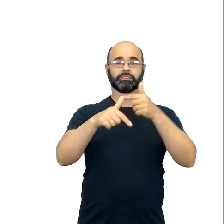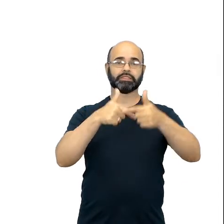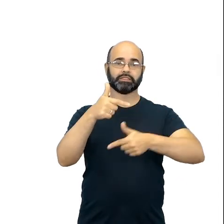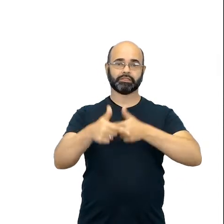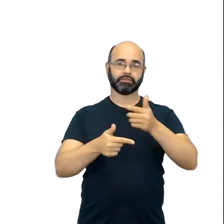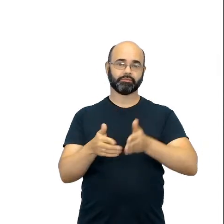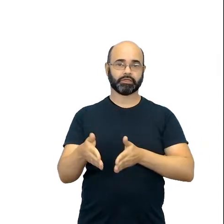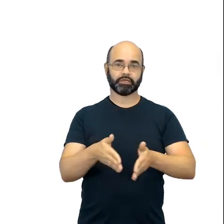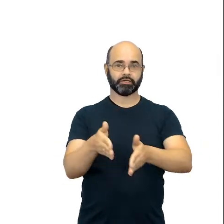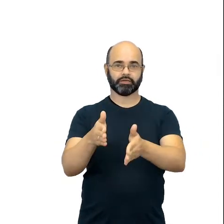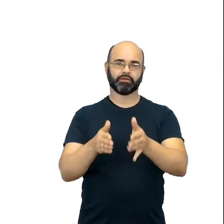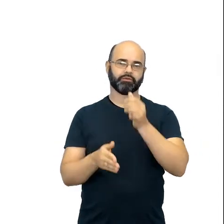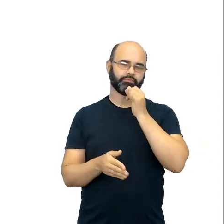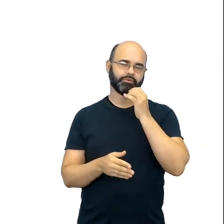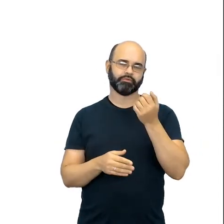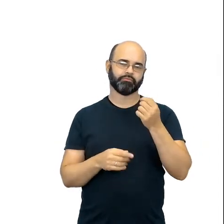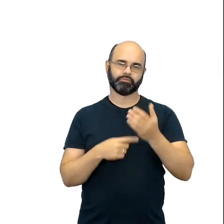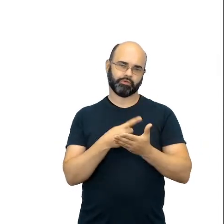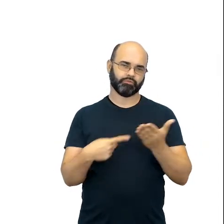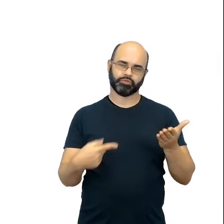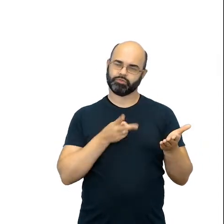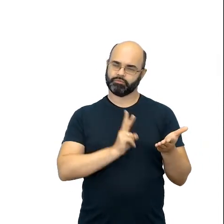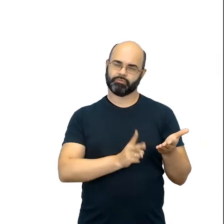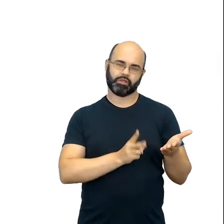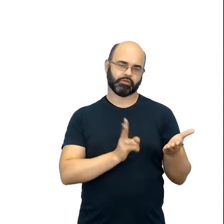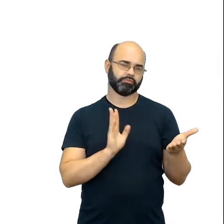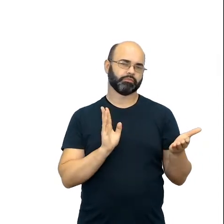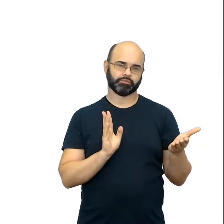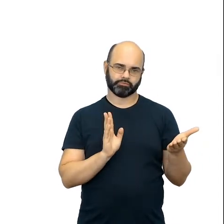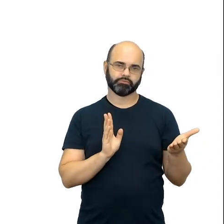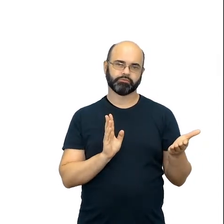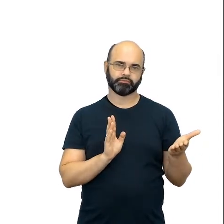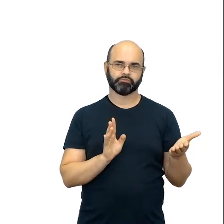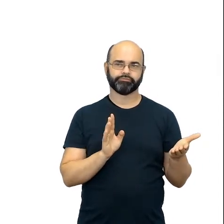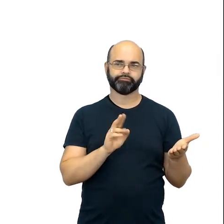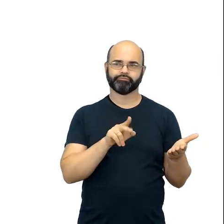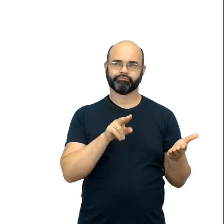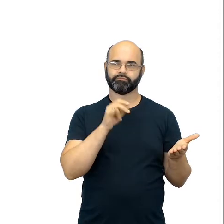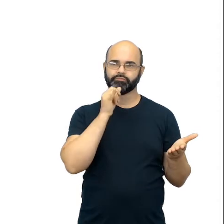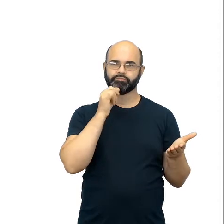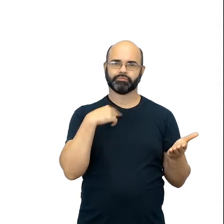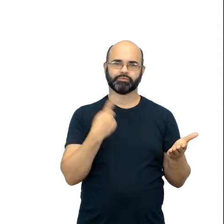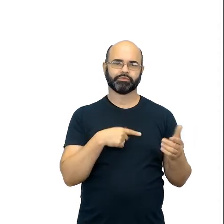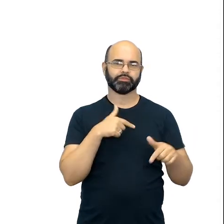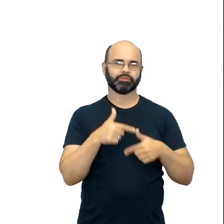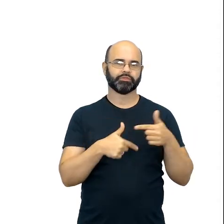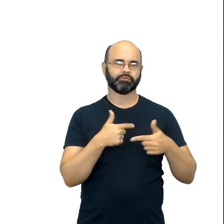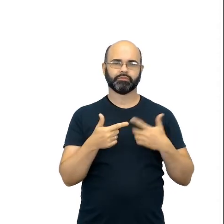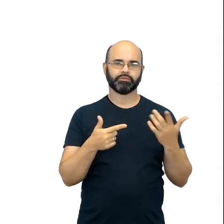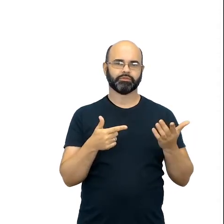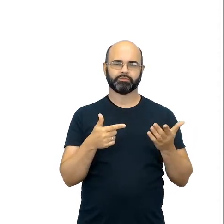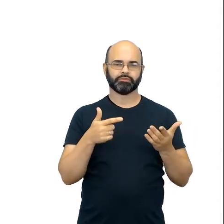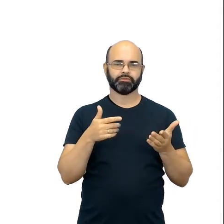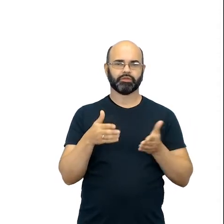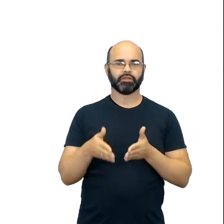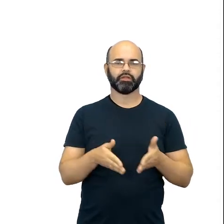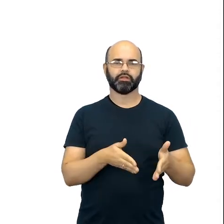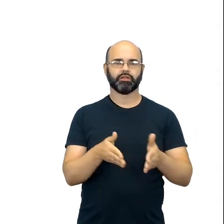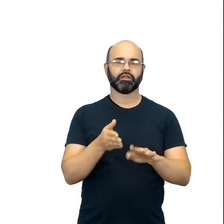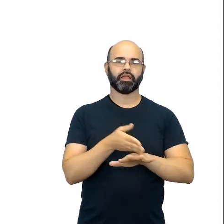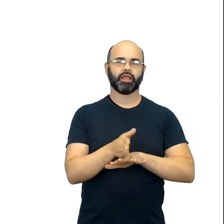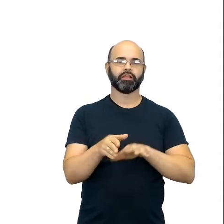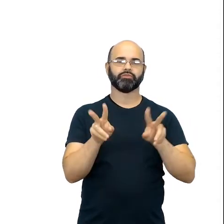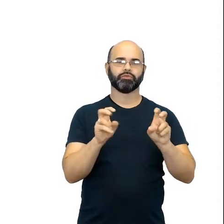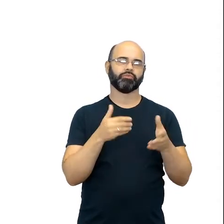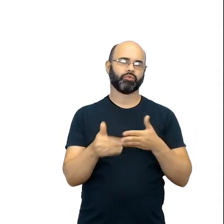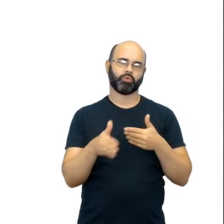A apostila é a mesma, se a gente estivesse trabalhando com qualquer tipo de eixo temático. A gente ia trabalhar